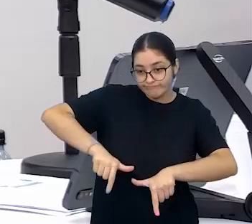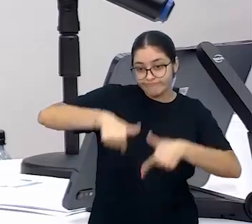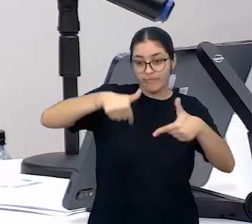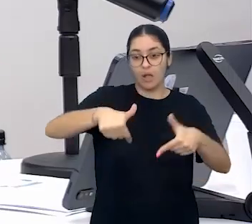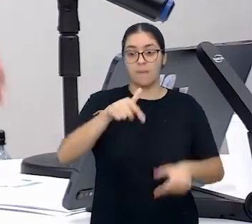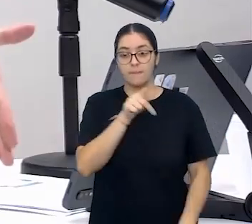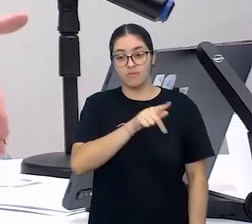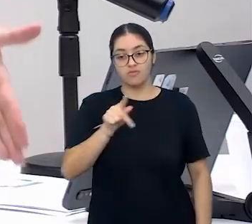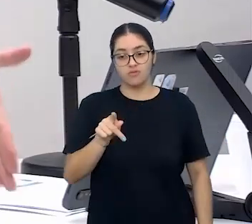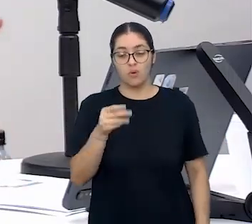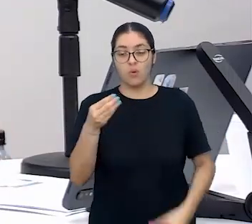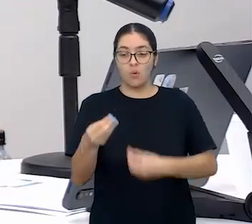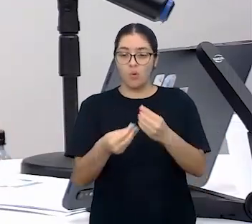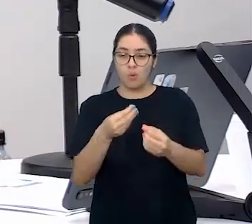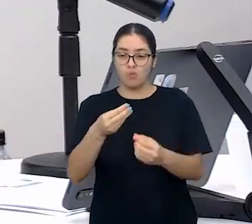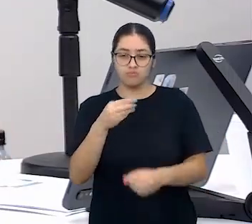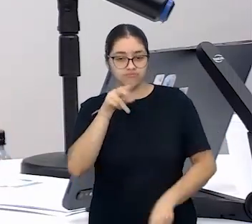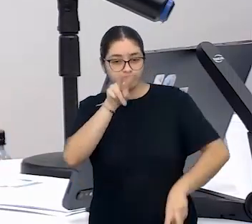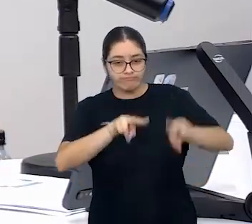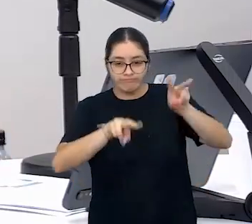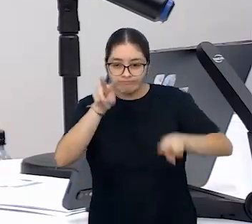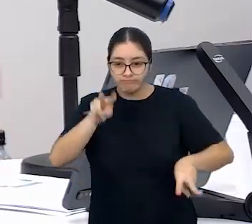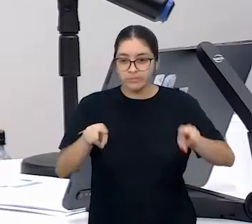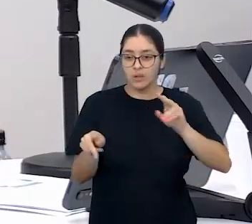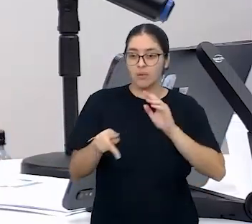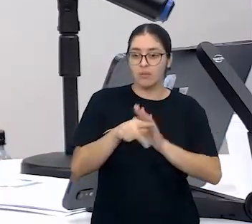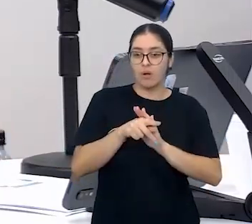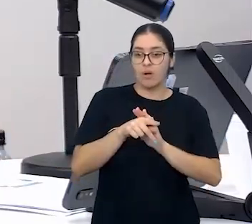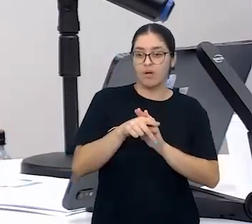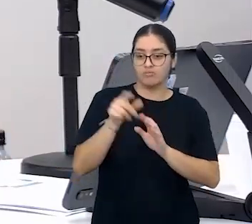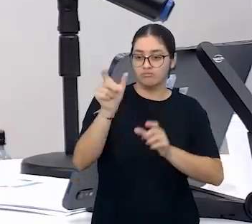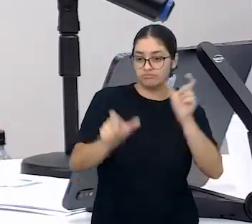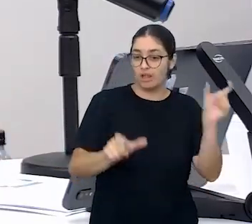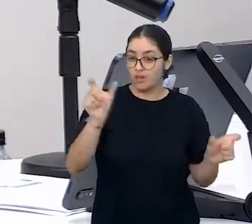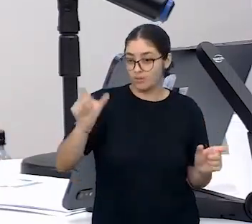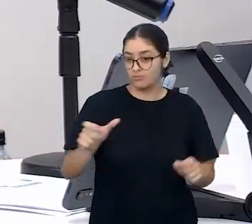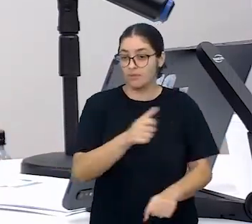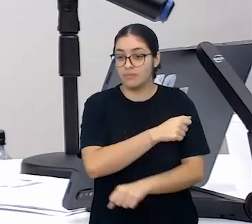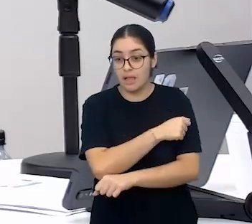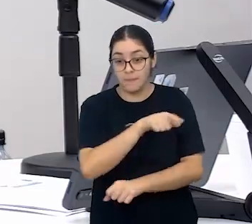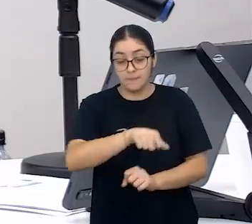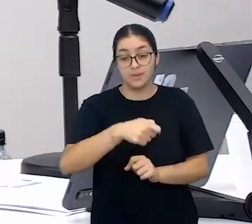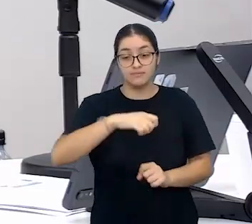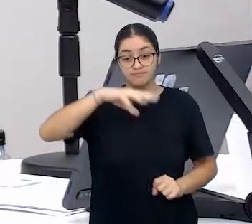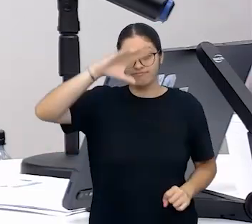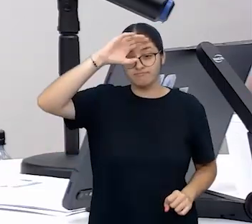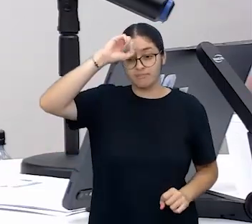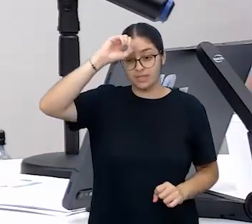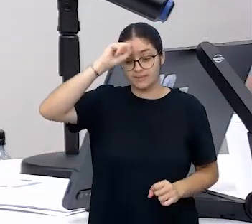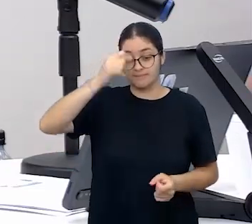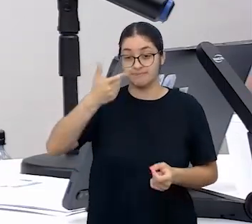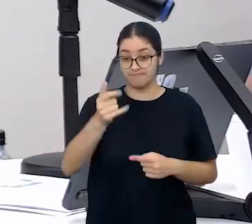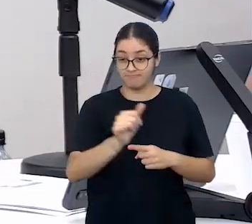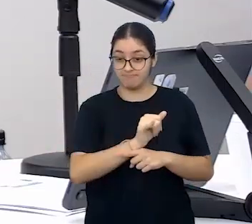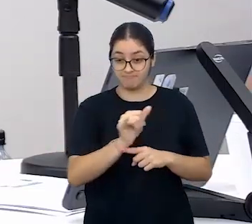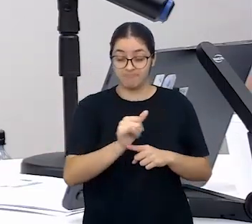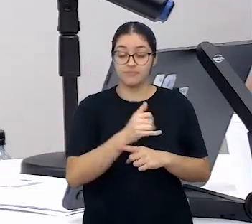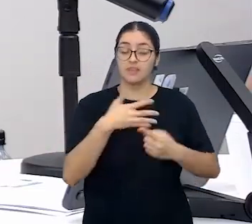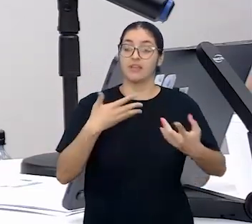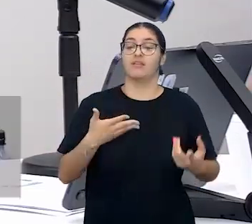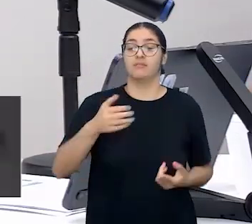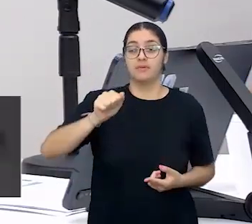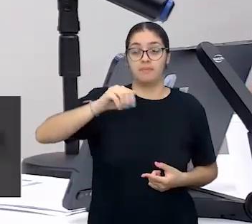e olhando para esse indivíduo que é sujeito da própria aprendizagem. Perfeito. E ali, continuando, a alfabetização,